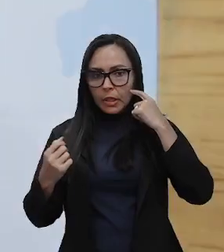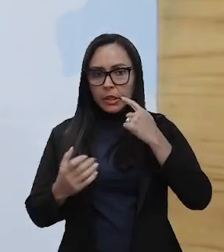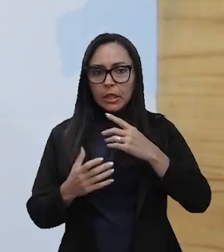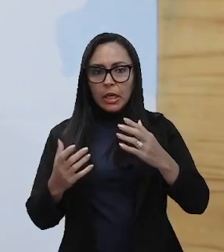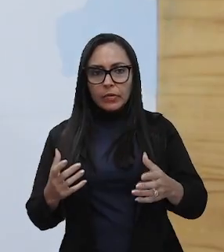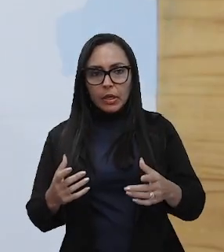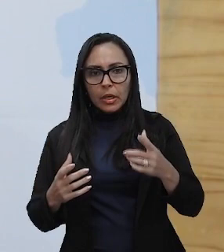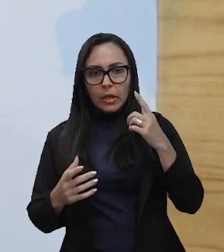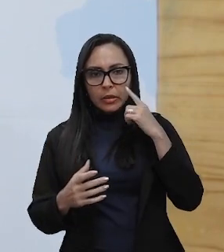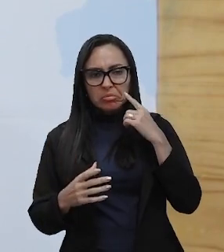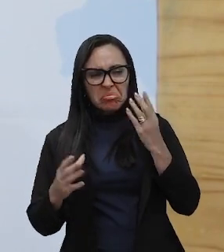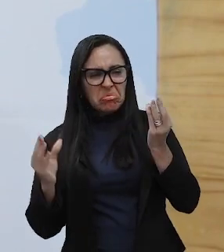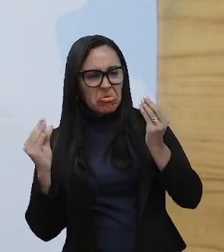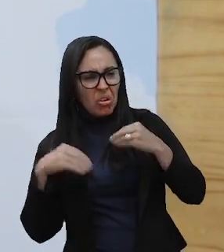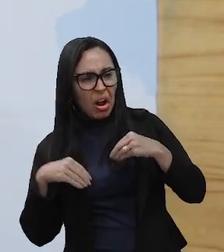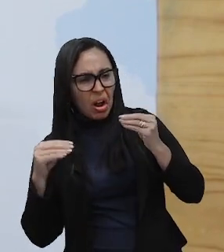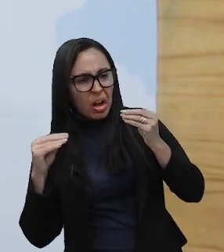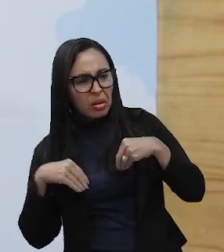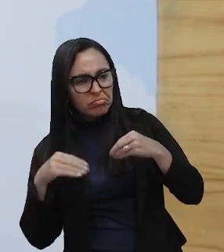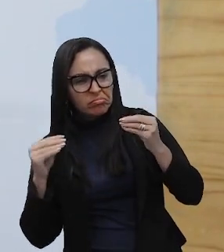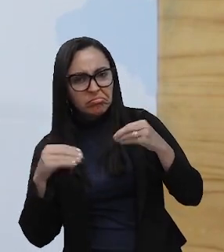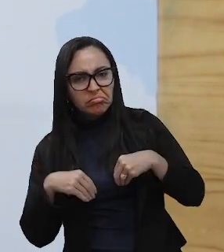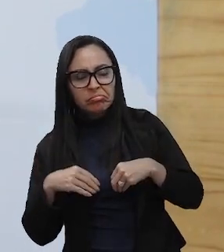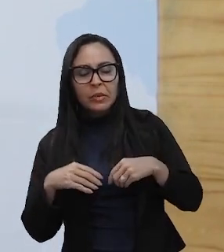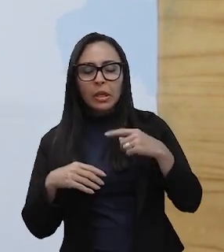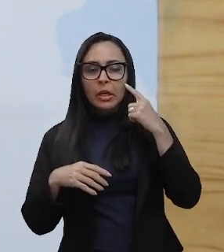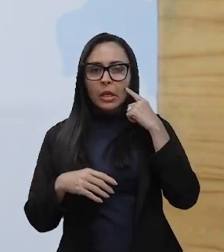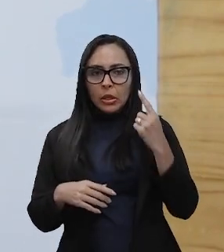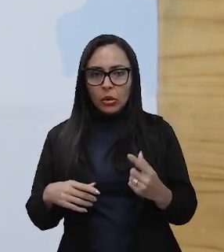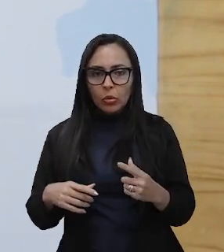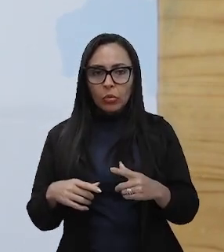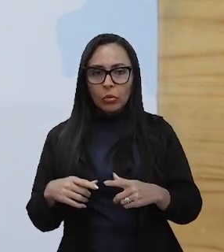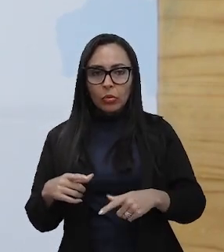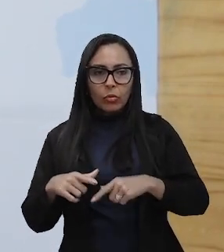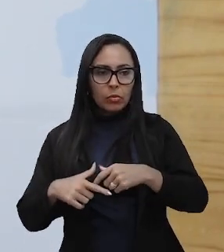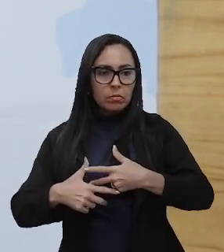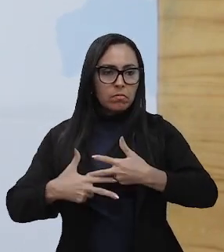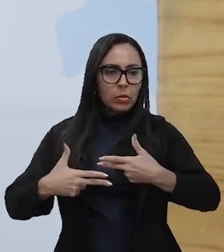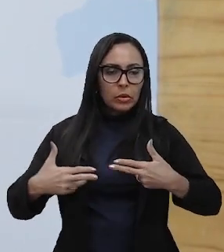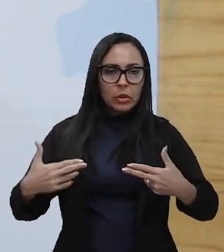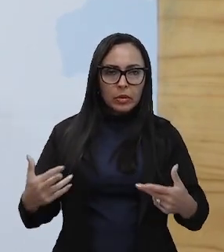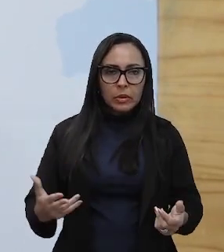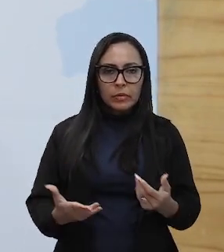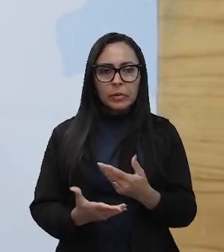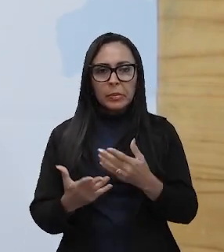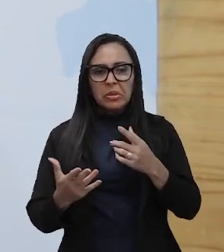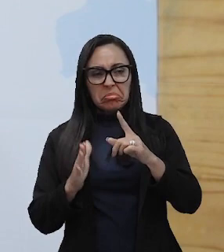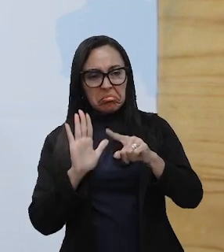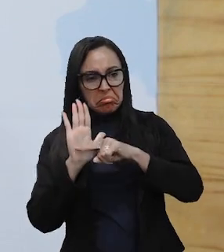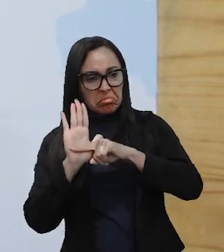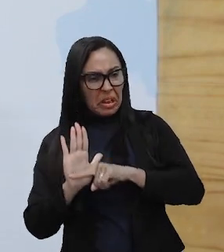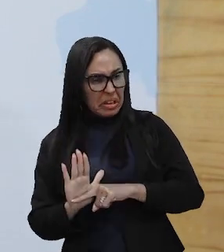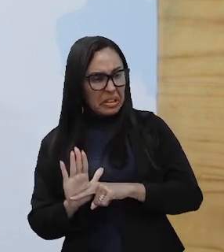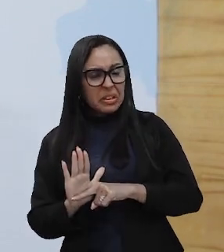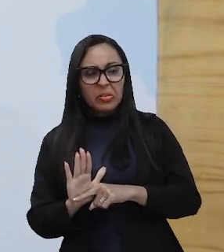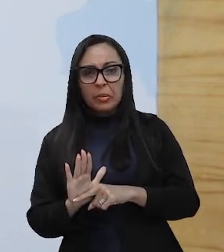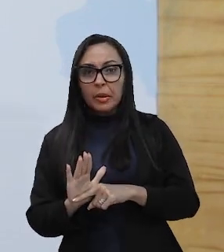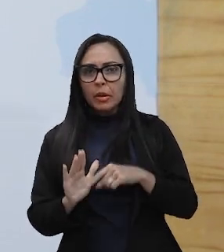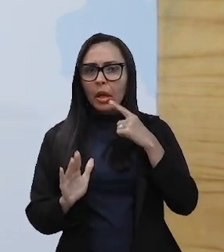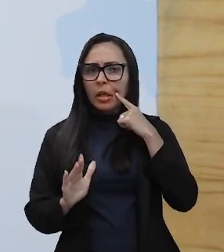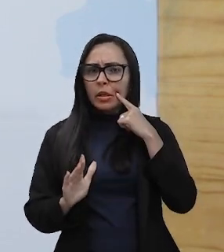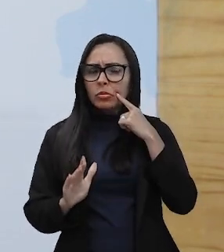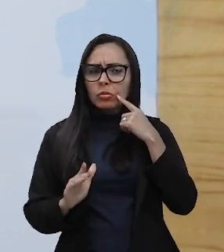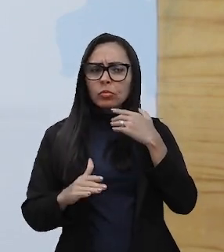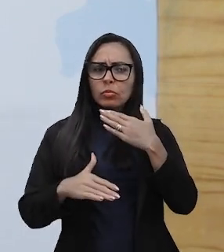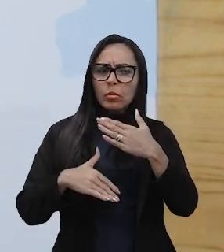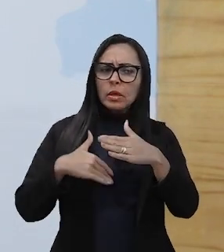produção precarizada, certo? E a produção, nesse sentido, estava sendo afetada negativamente, eles começaram